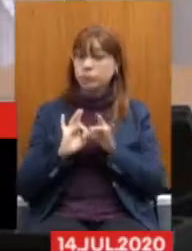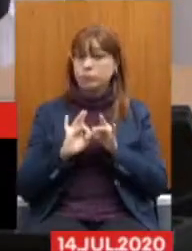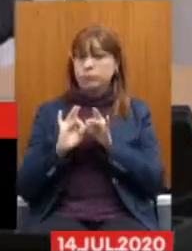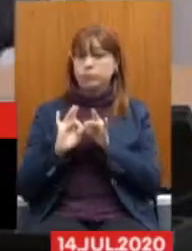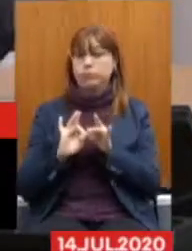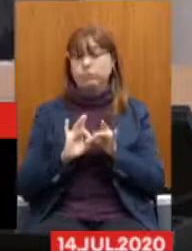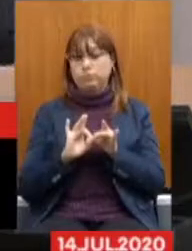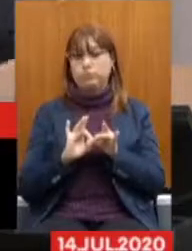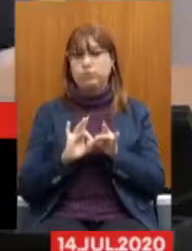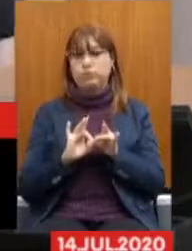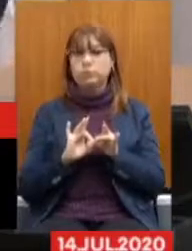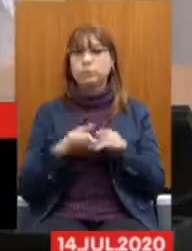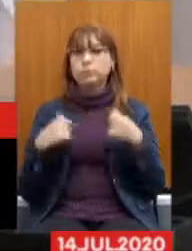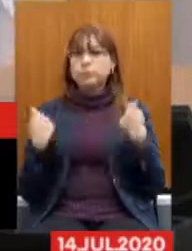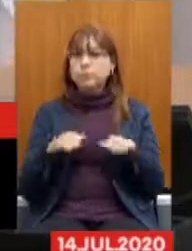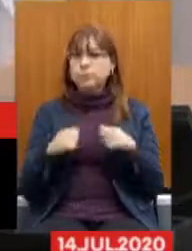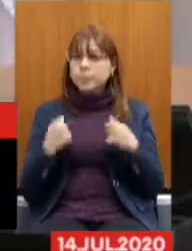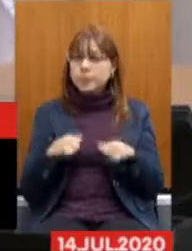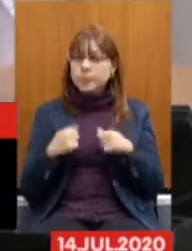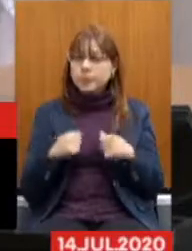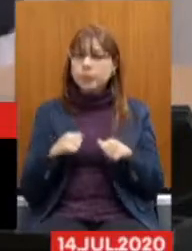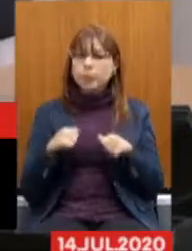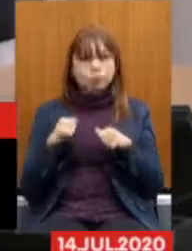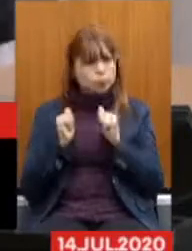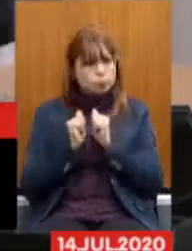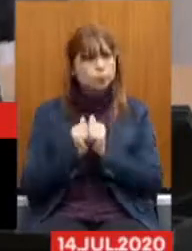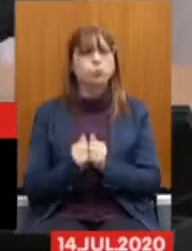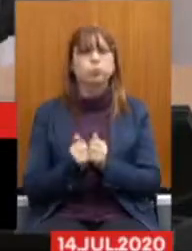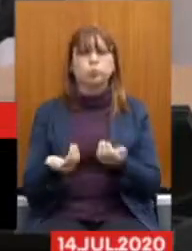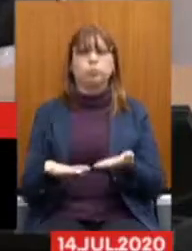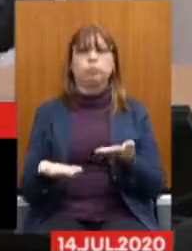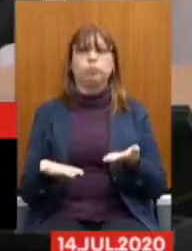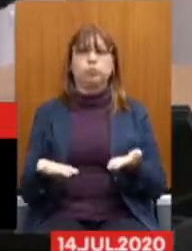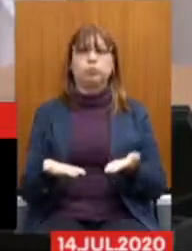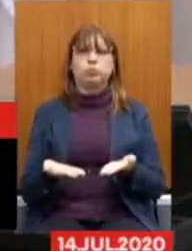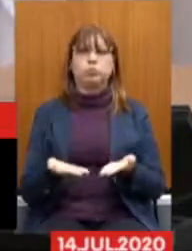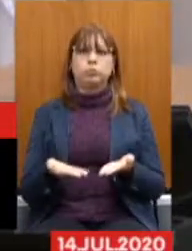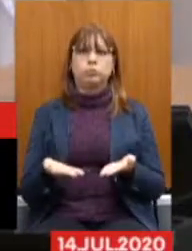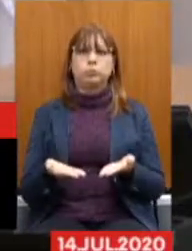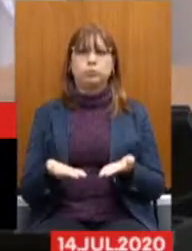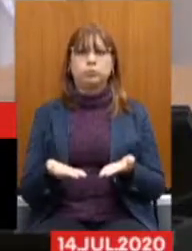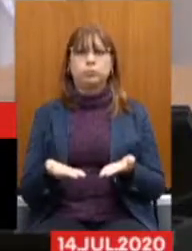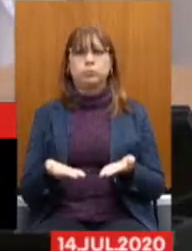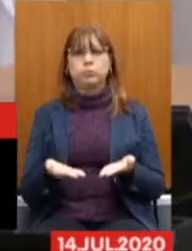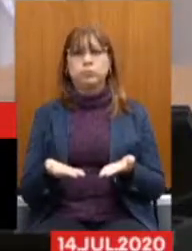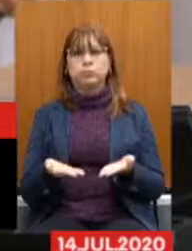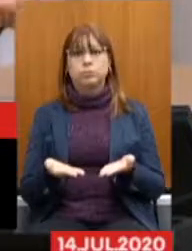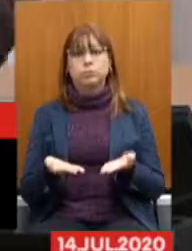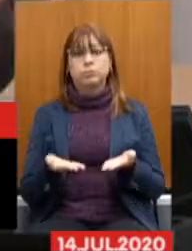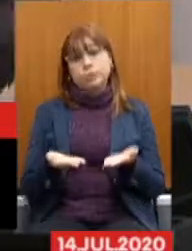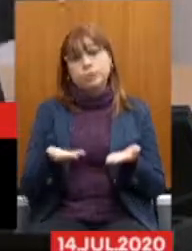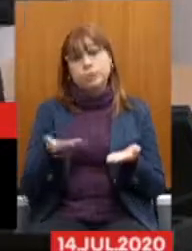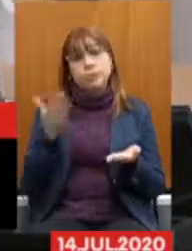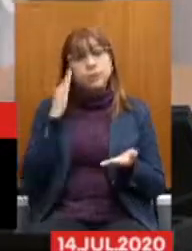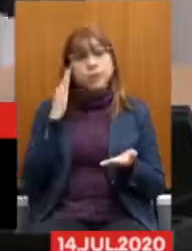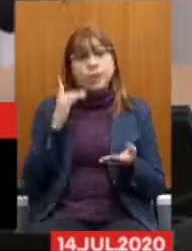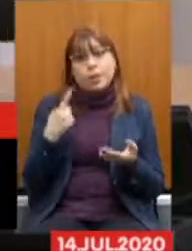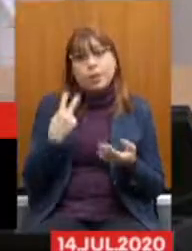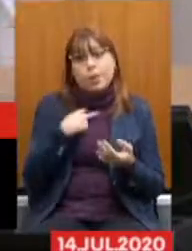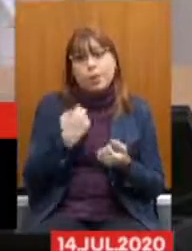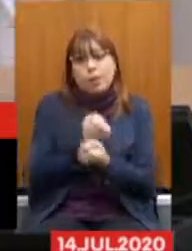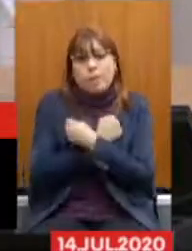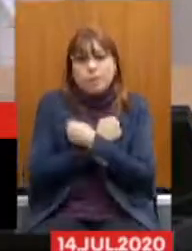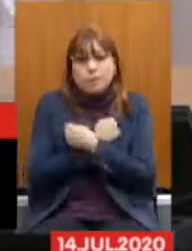nós precisamos nos abraçar agora, mesmo no processo da pandemia a gente não está podendo